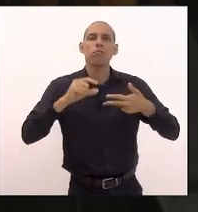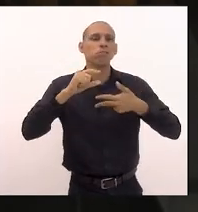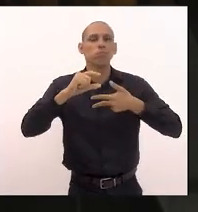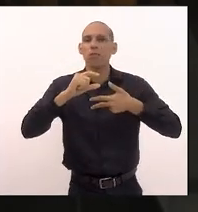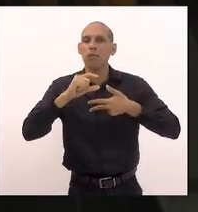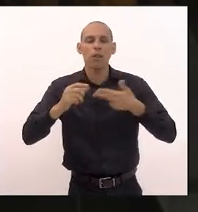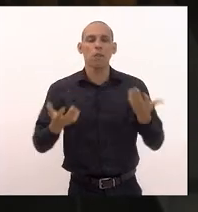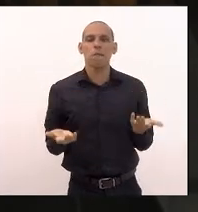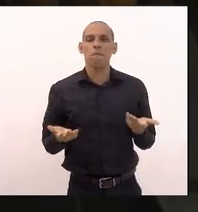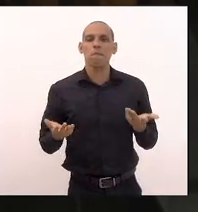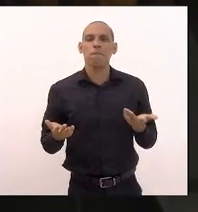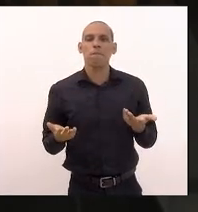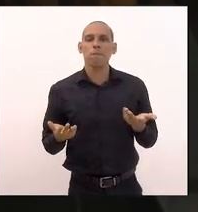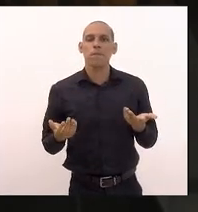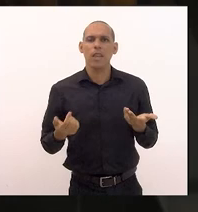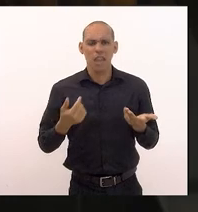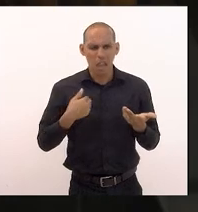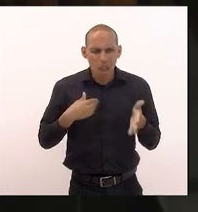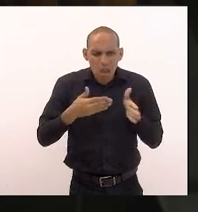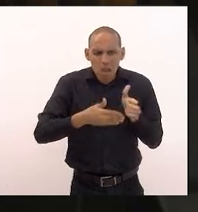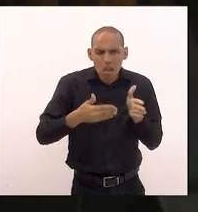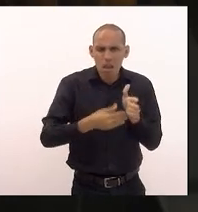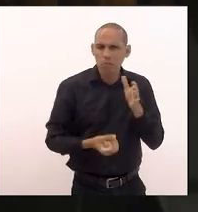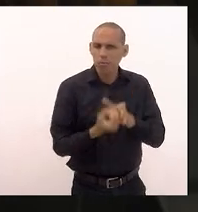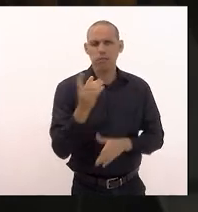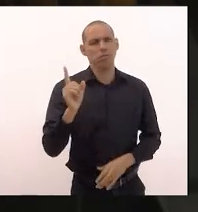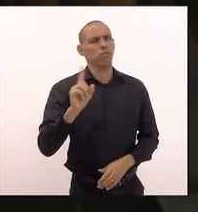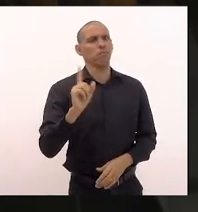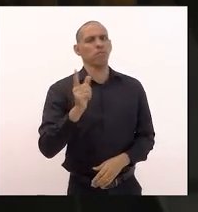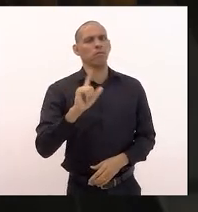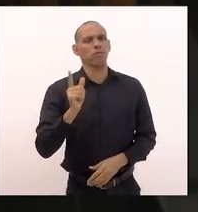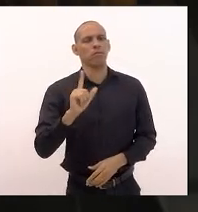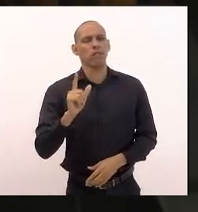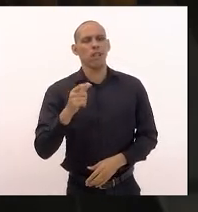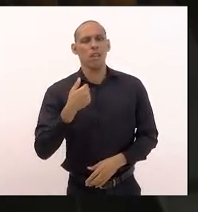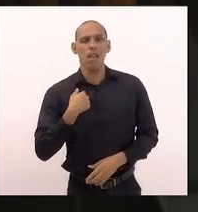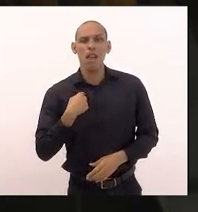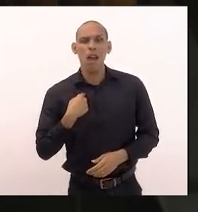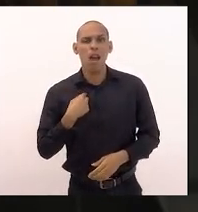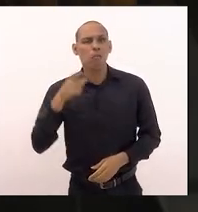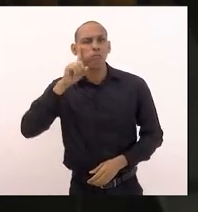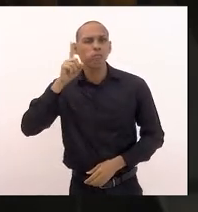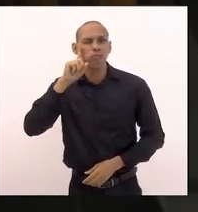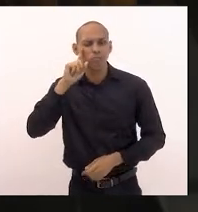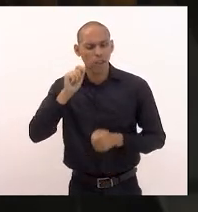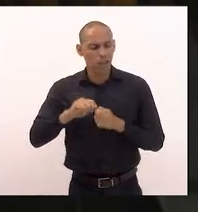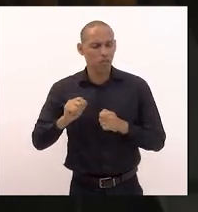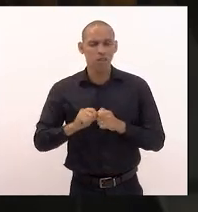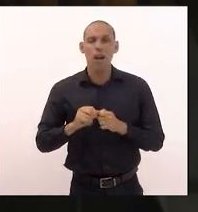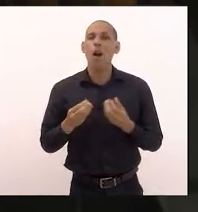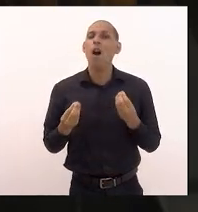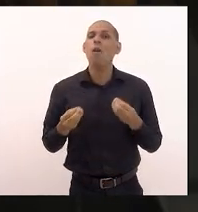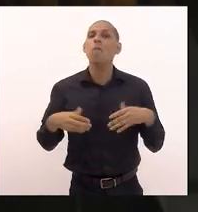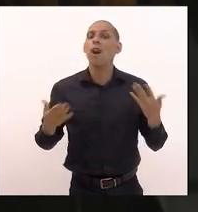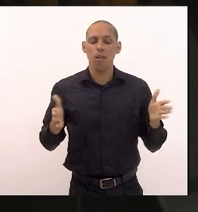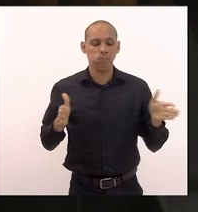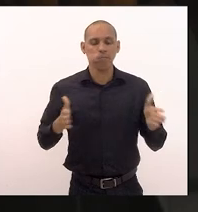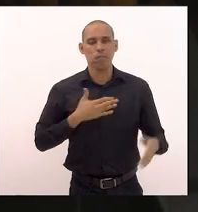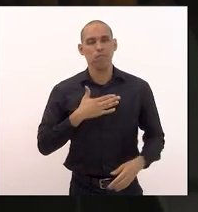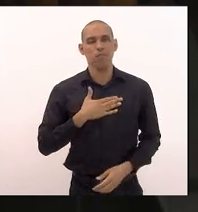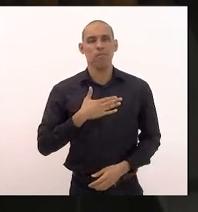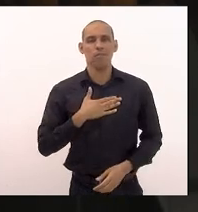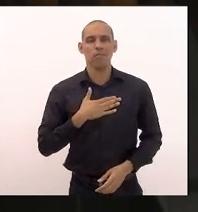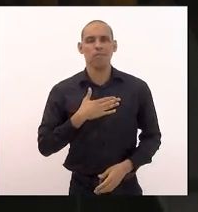qualquer tipo de obstáculo ao contrário tenho feito isso diariamente através do meu mandato doa quem doer